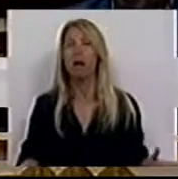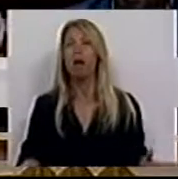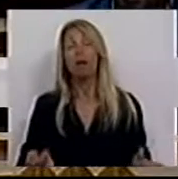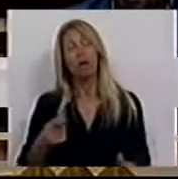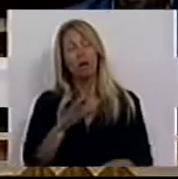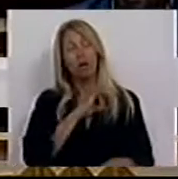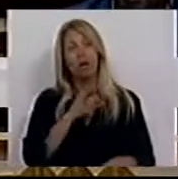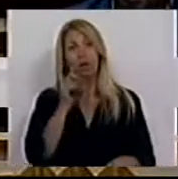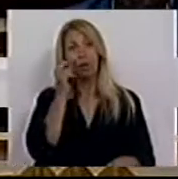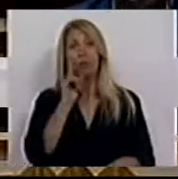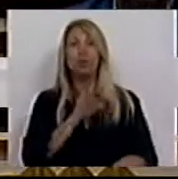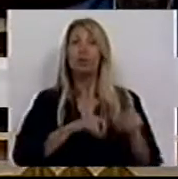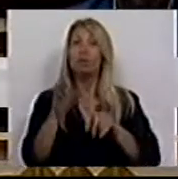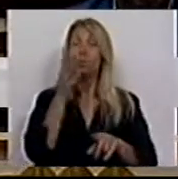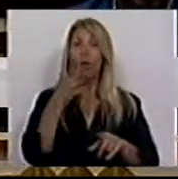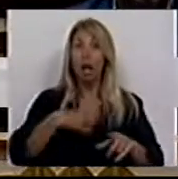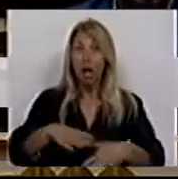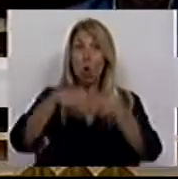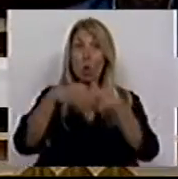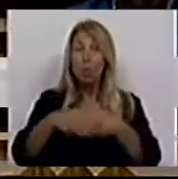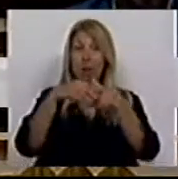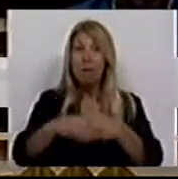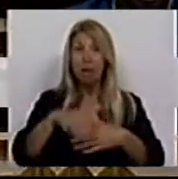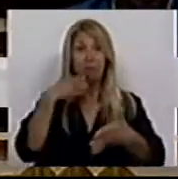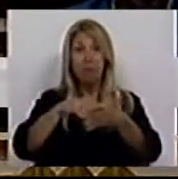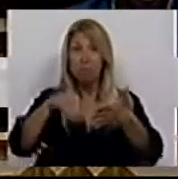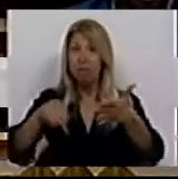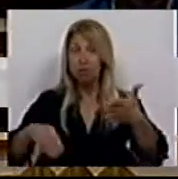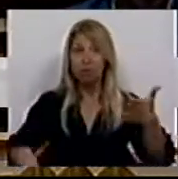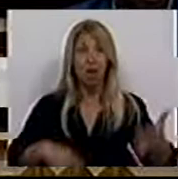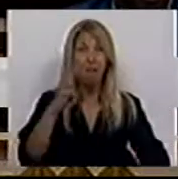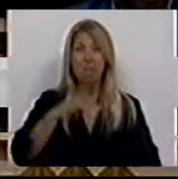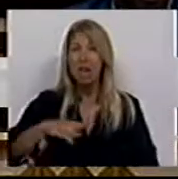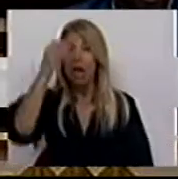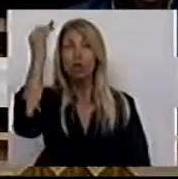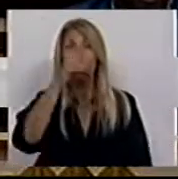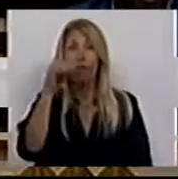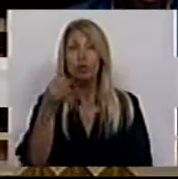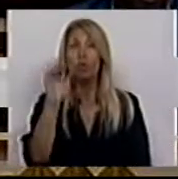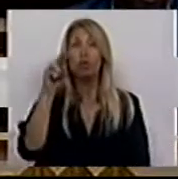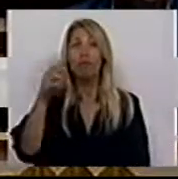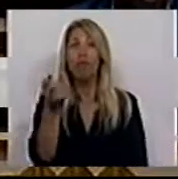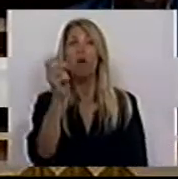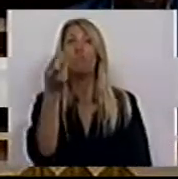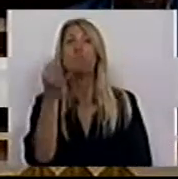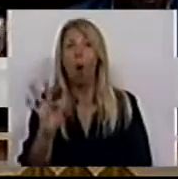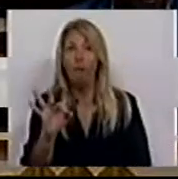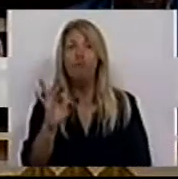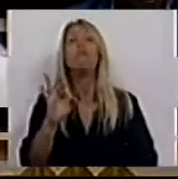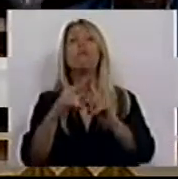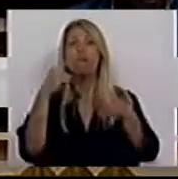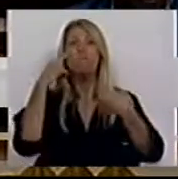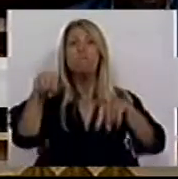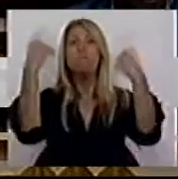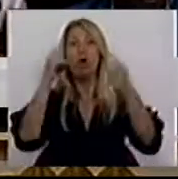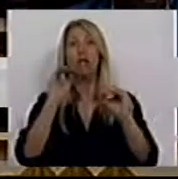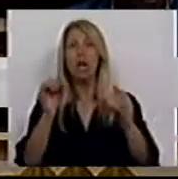os funcionários, a FEMPROV, os milhares de professores que contribuíram para esta iniciativa cidadã, para chamar a atenção